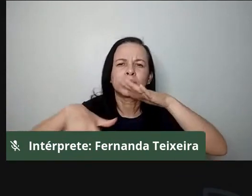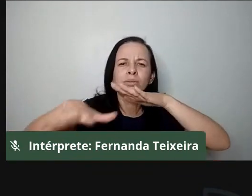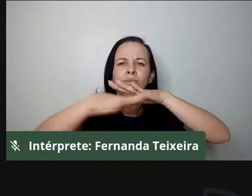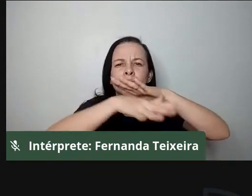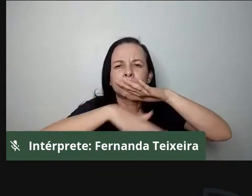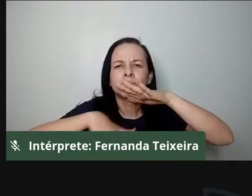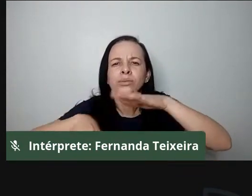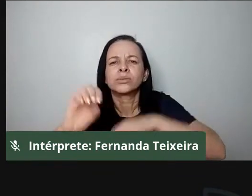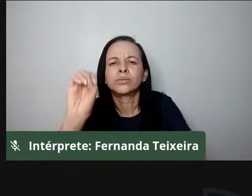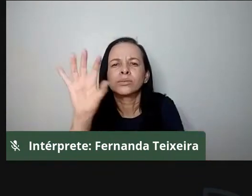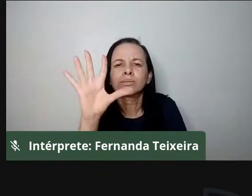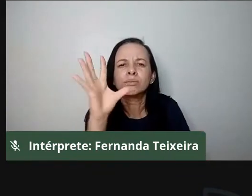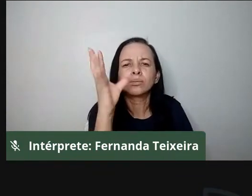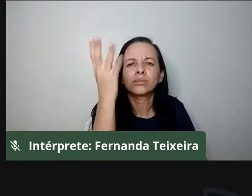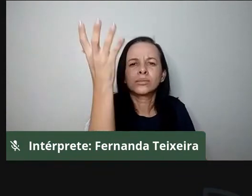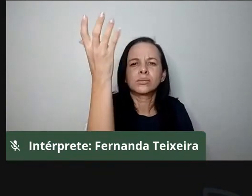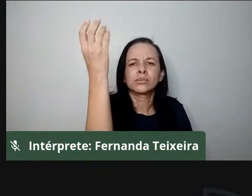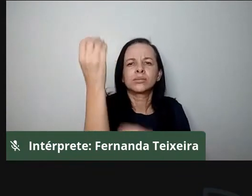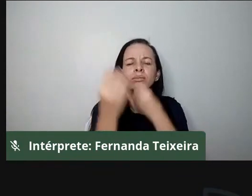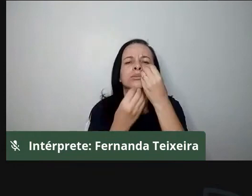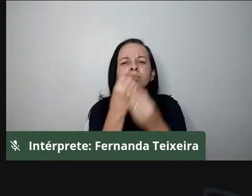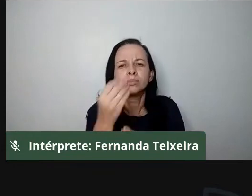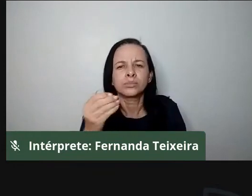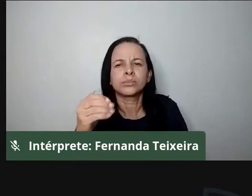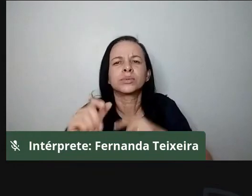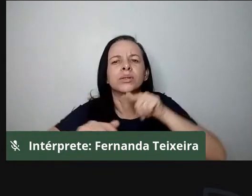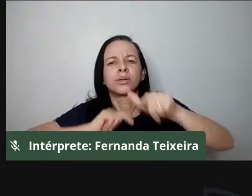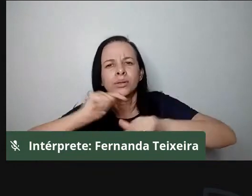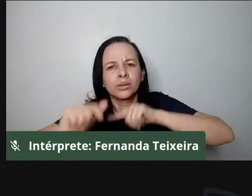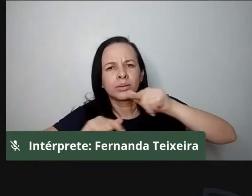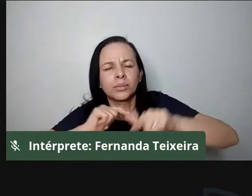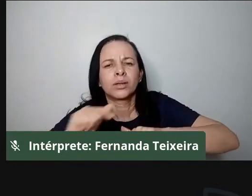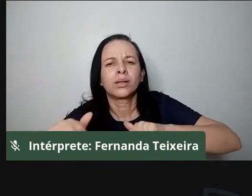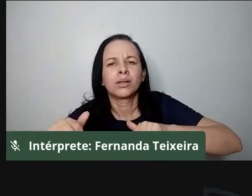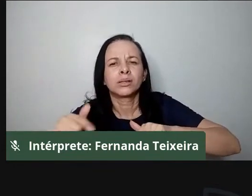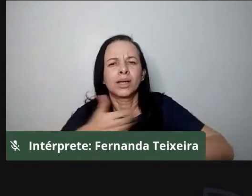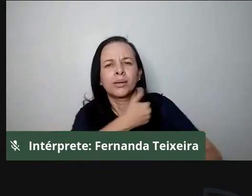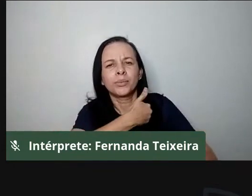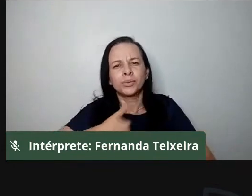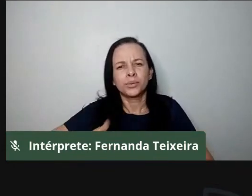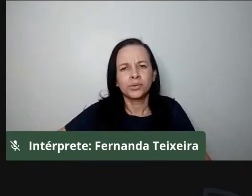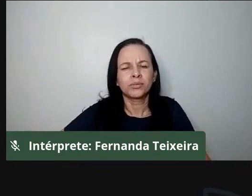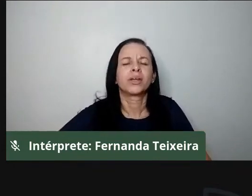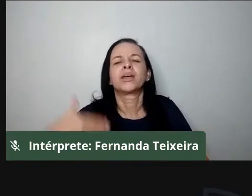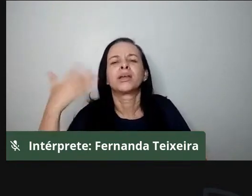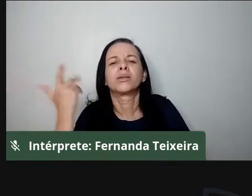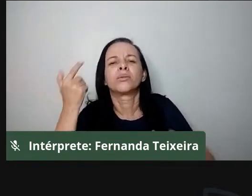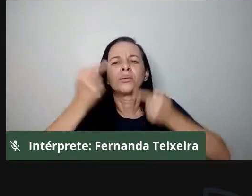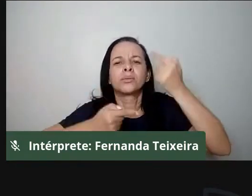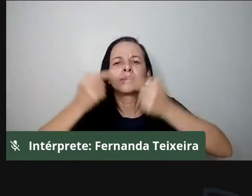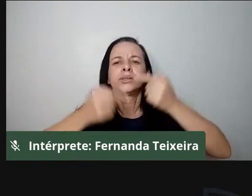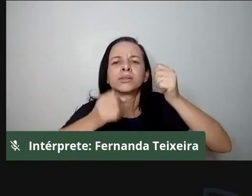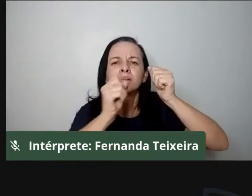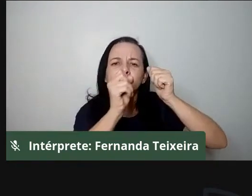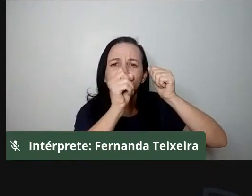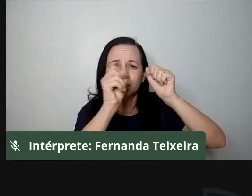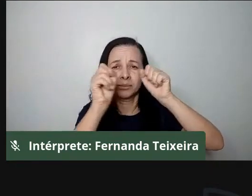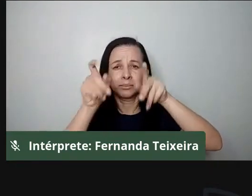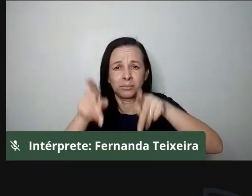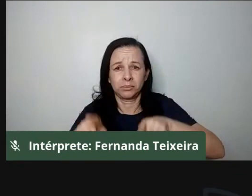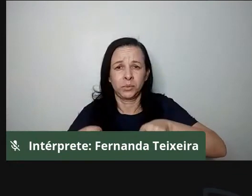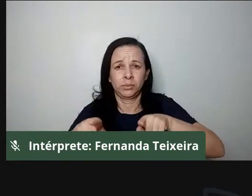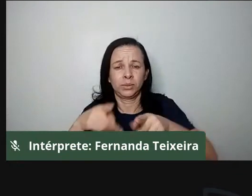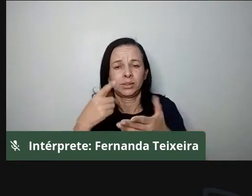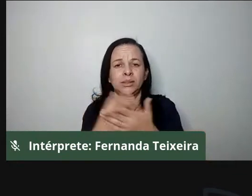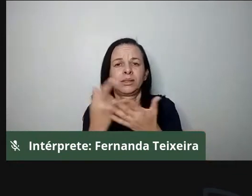sobretudo, a partir da ação do Estado via uma política pública de investimento, né? Com o capital, sobretudo, a partir